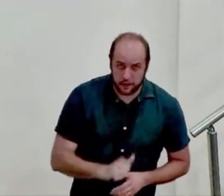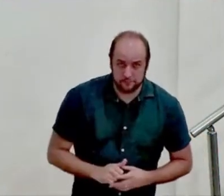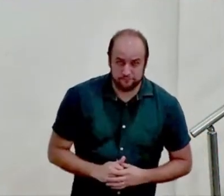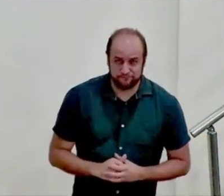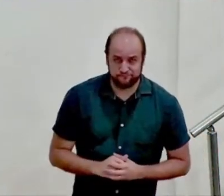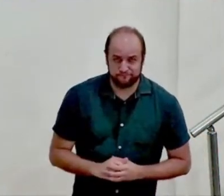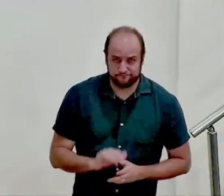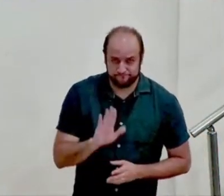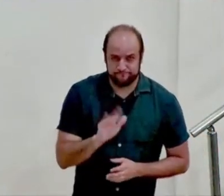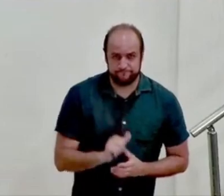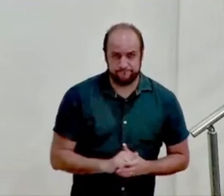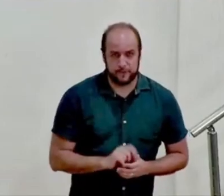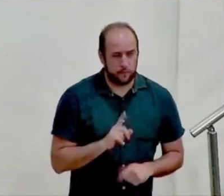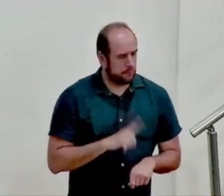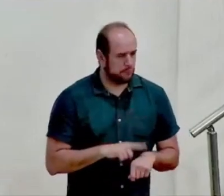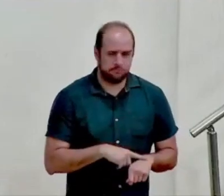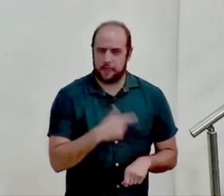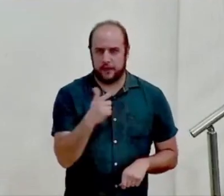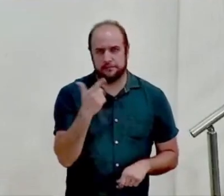eu não tenho tempo para isso